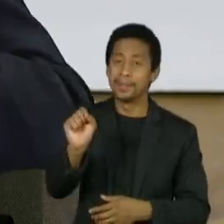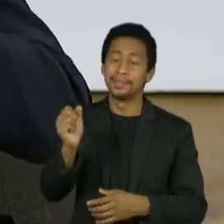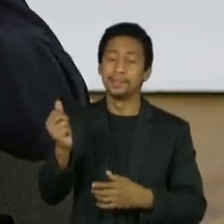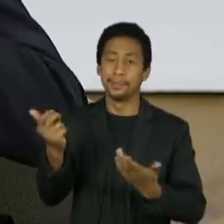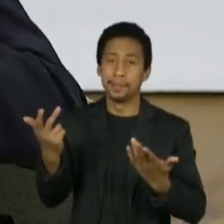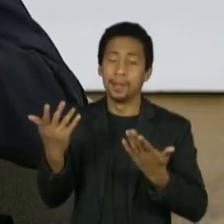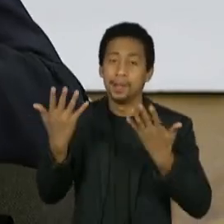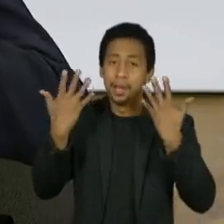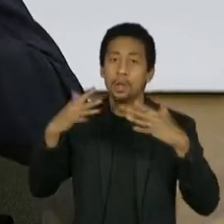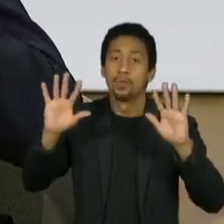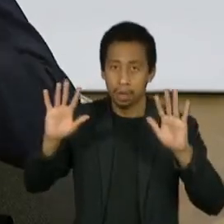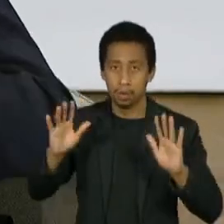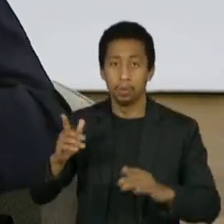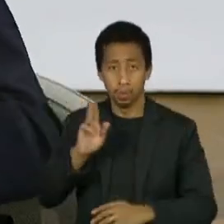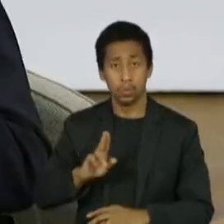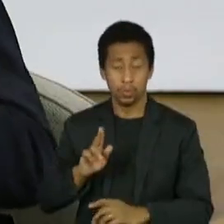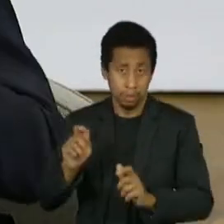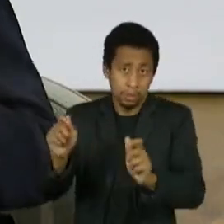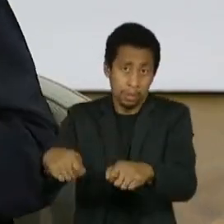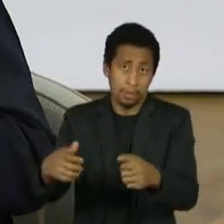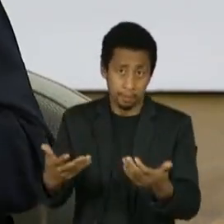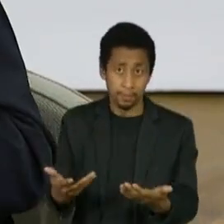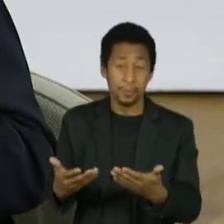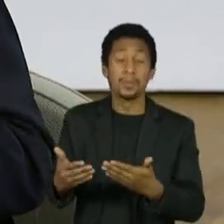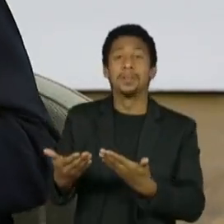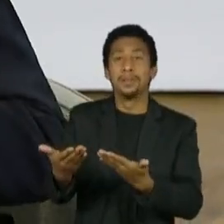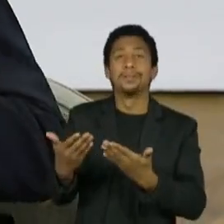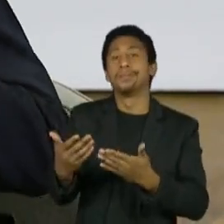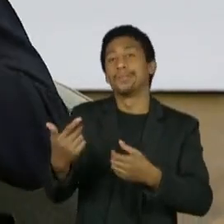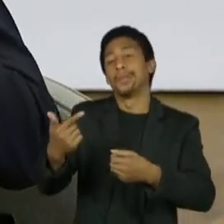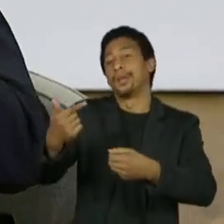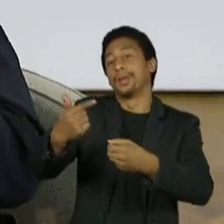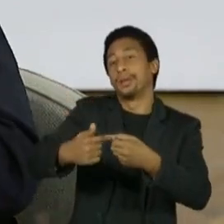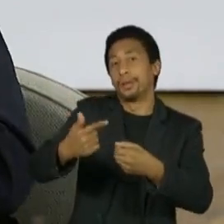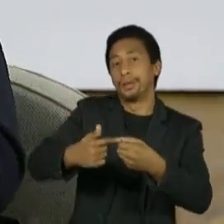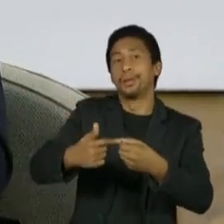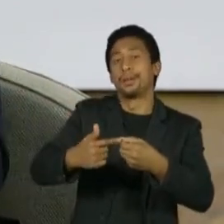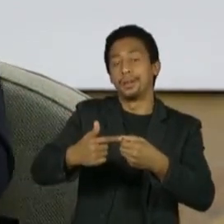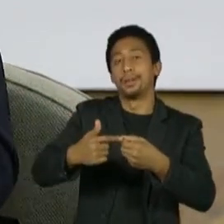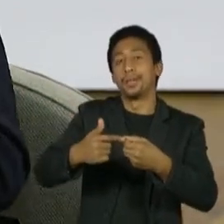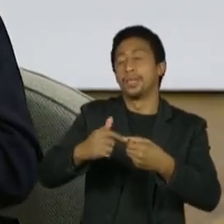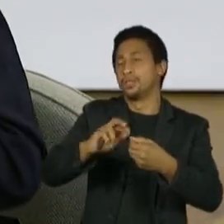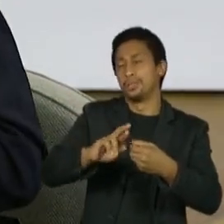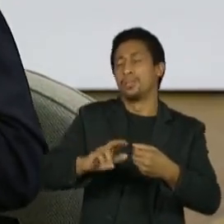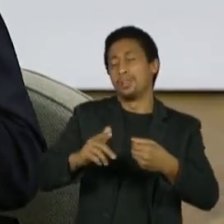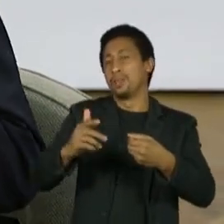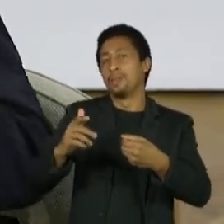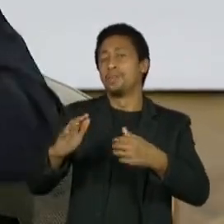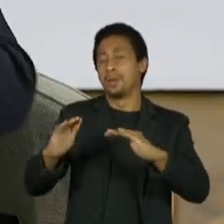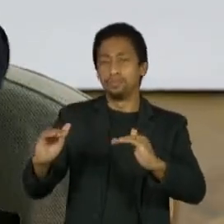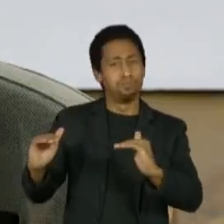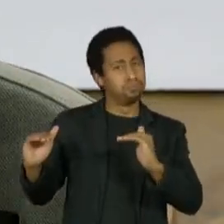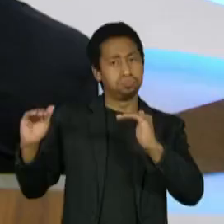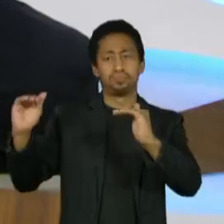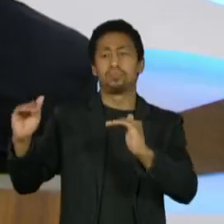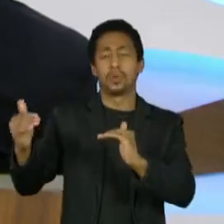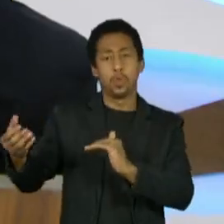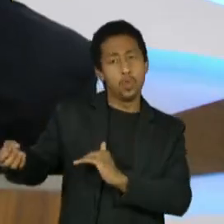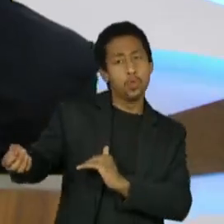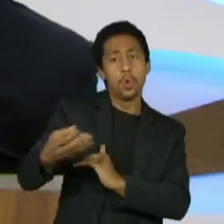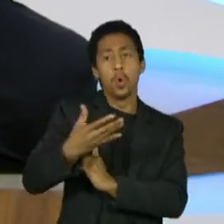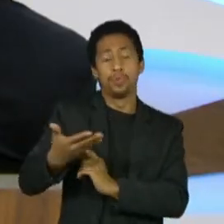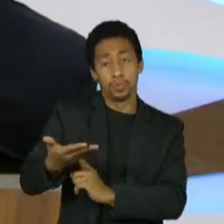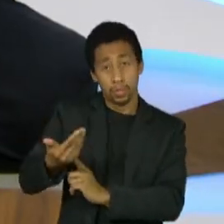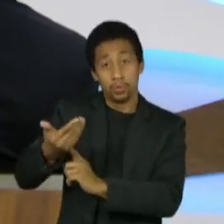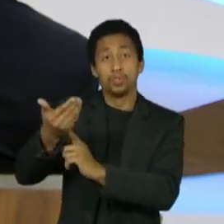Nas sequências disso, você tem os chamados combustíveis mais sofisticados, mais modernos, onde a gente vai